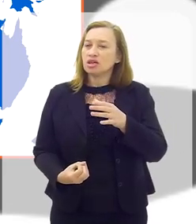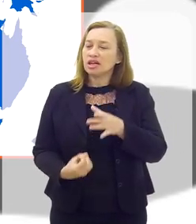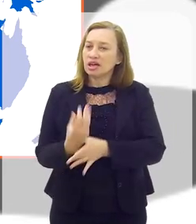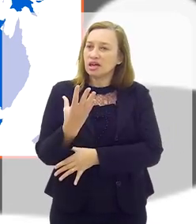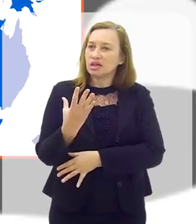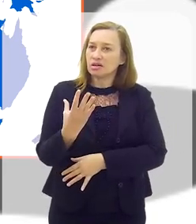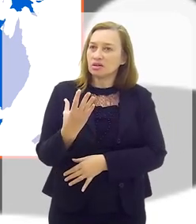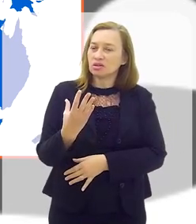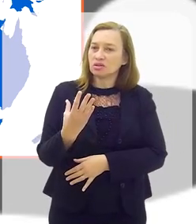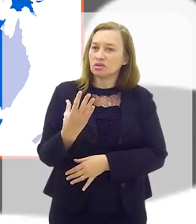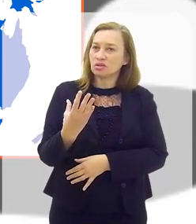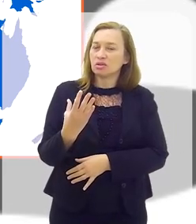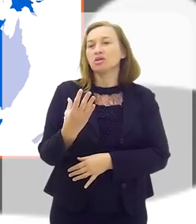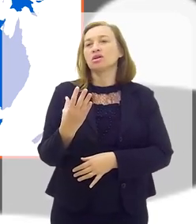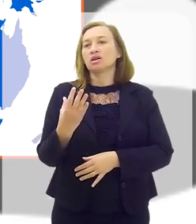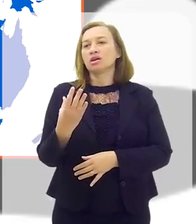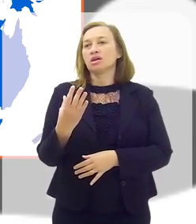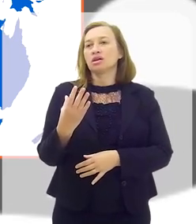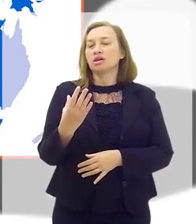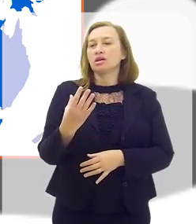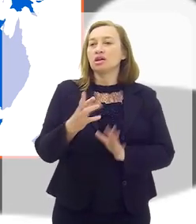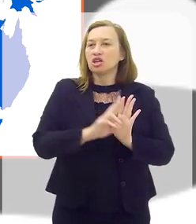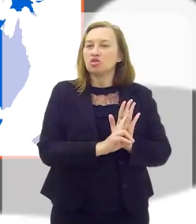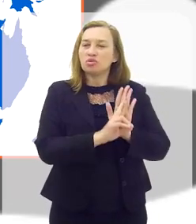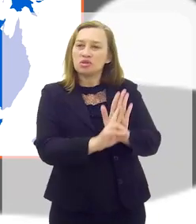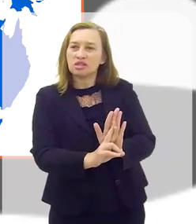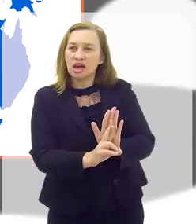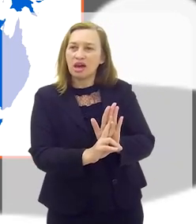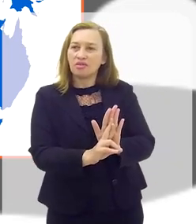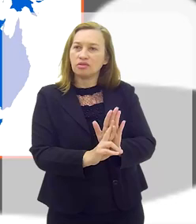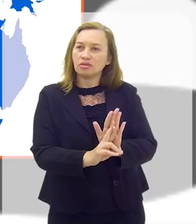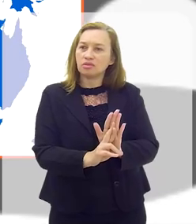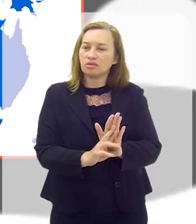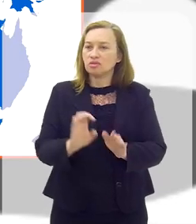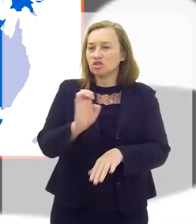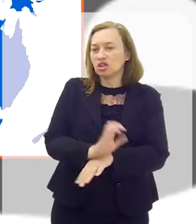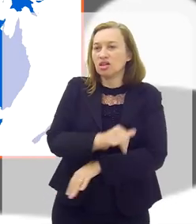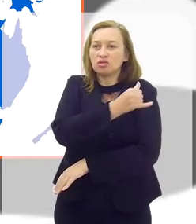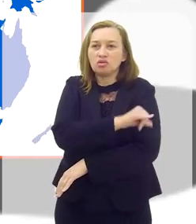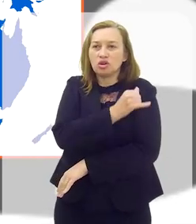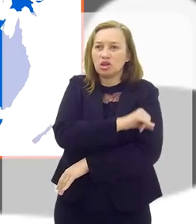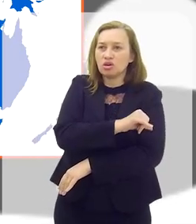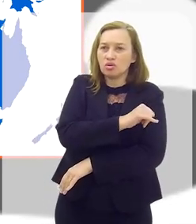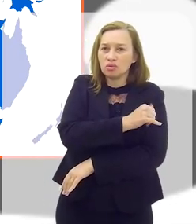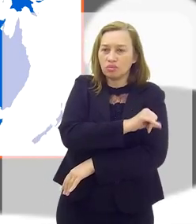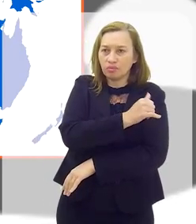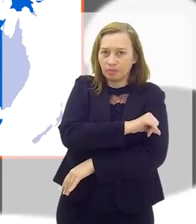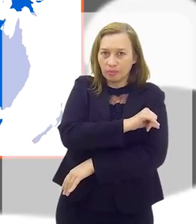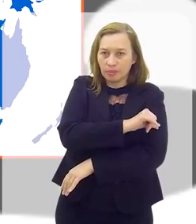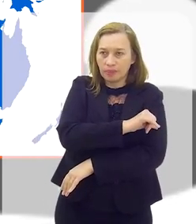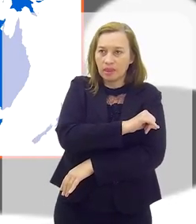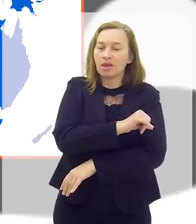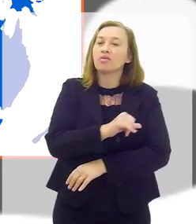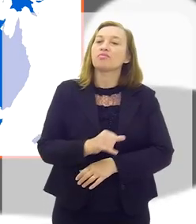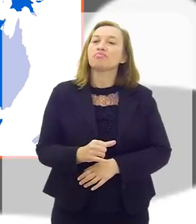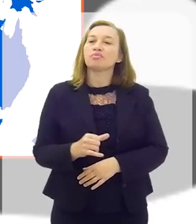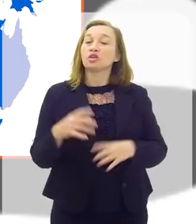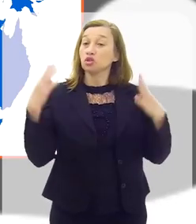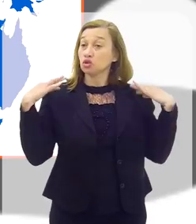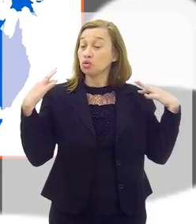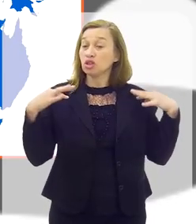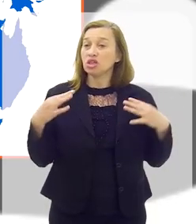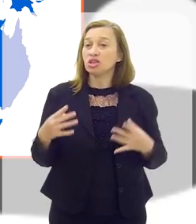manter até hoje com maestria, trazendo inteligência com Z para esse grupo seleto de